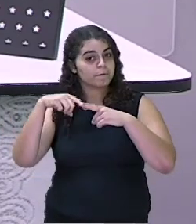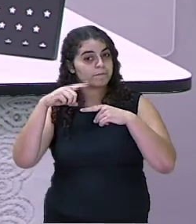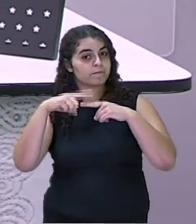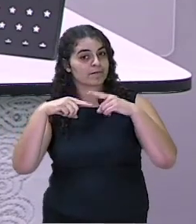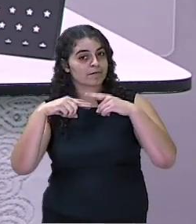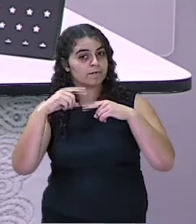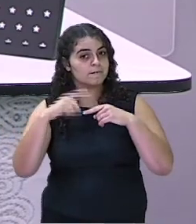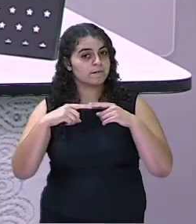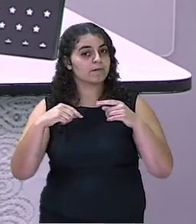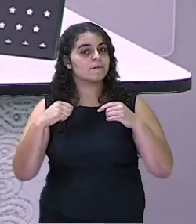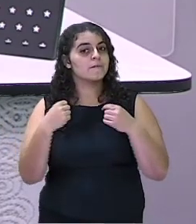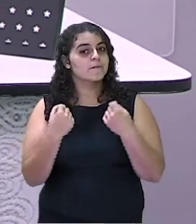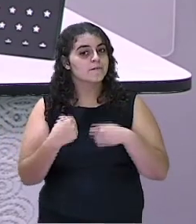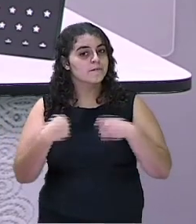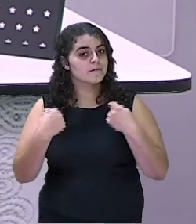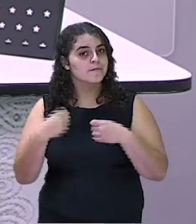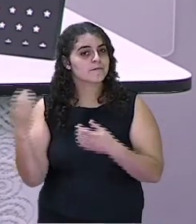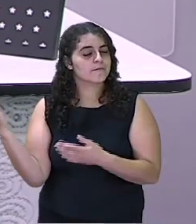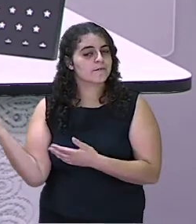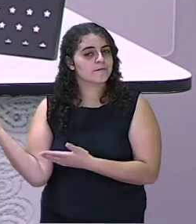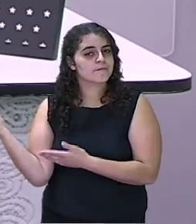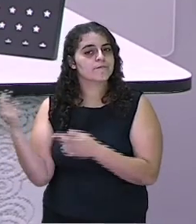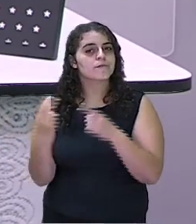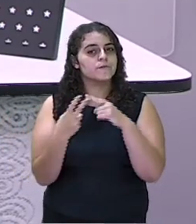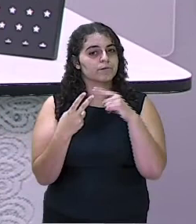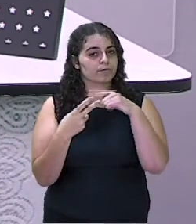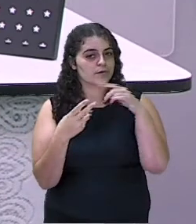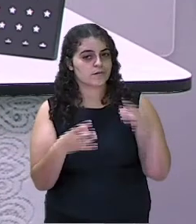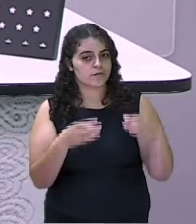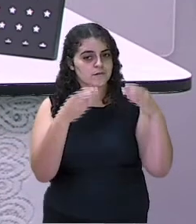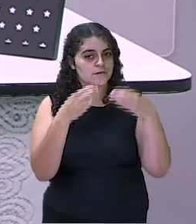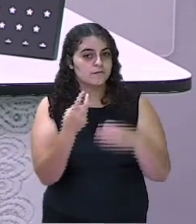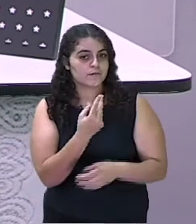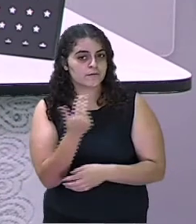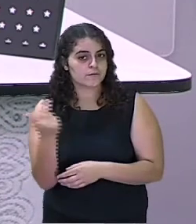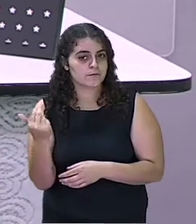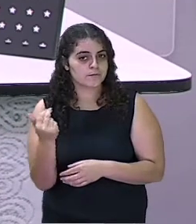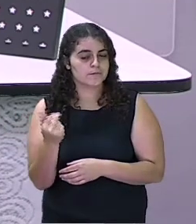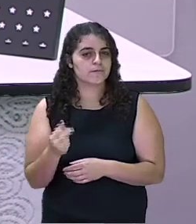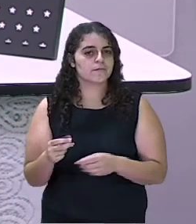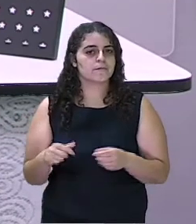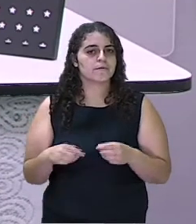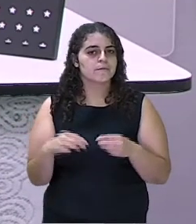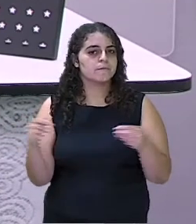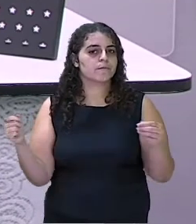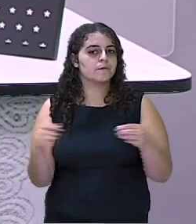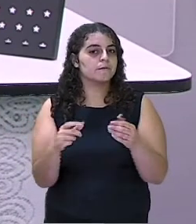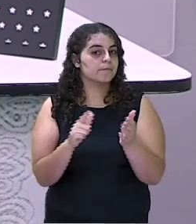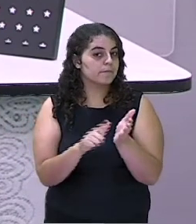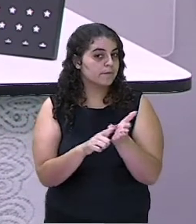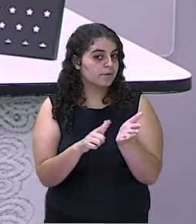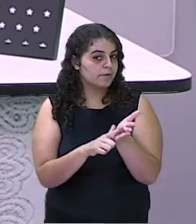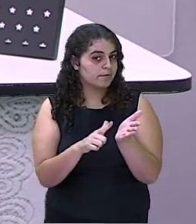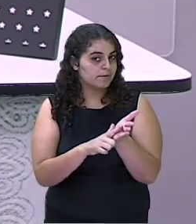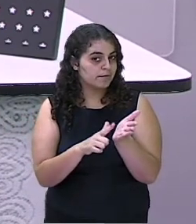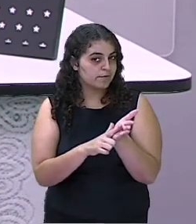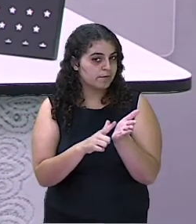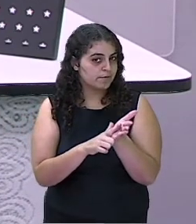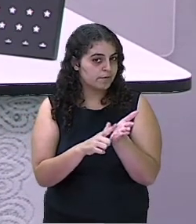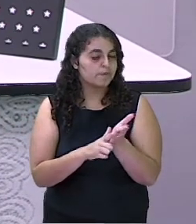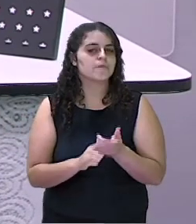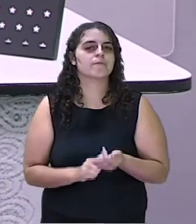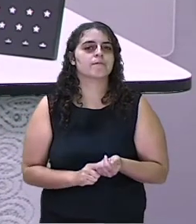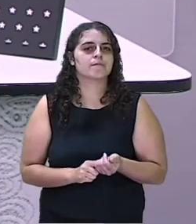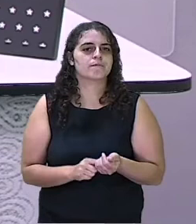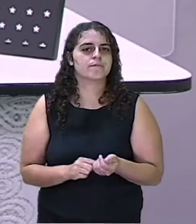Materiais, duas latas do mesmo tamanho, um pedaço de papel, não é? Para encapar